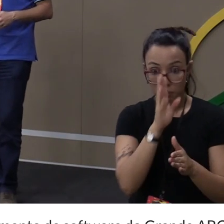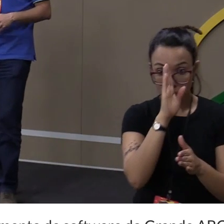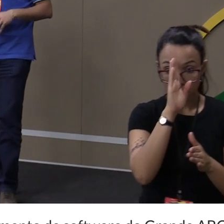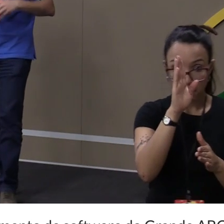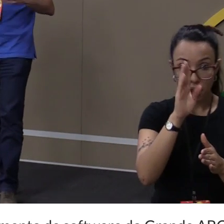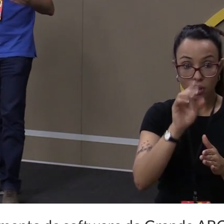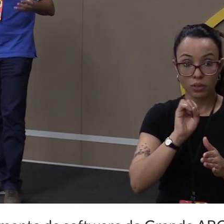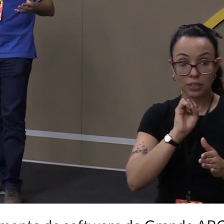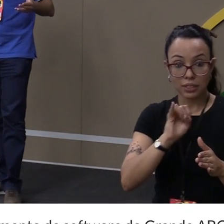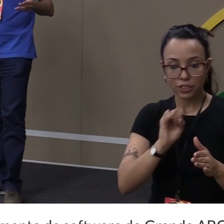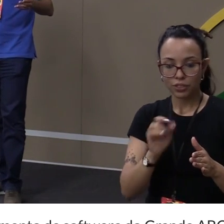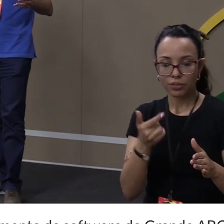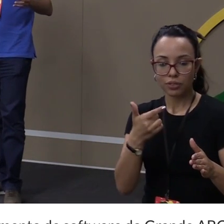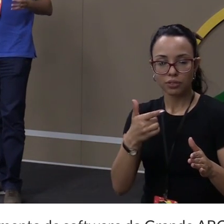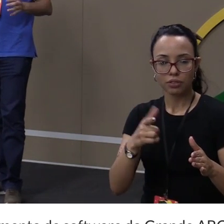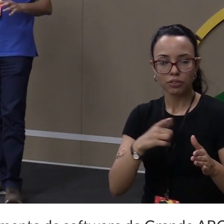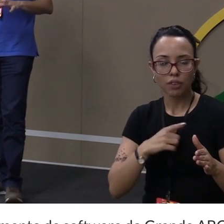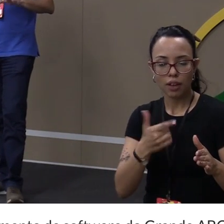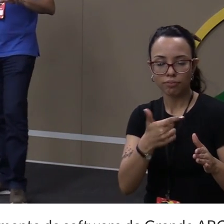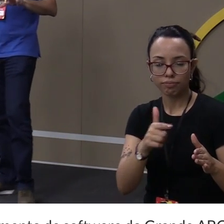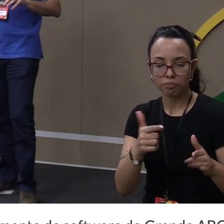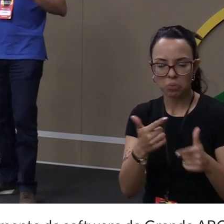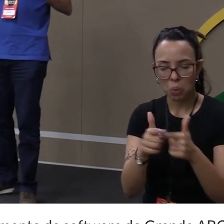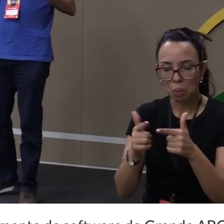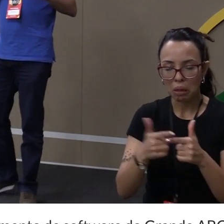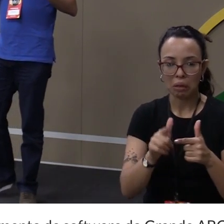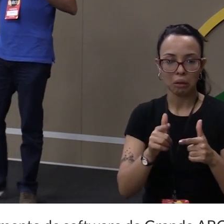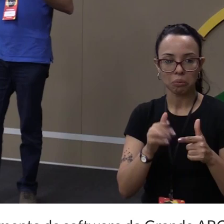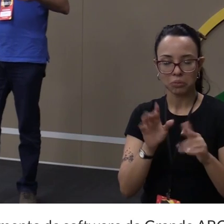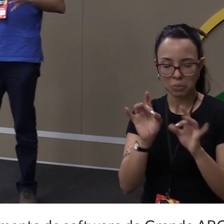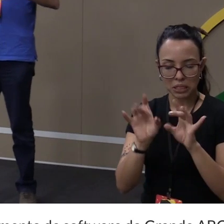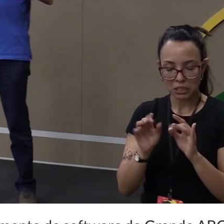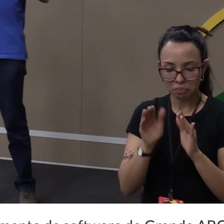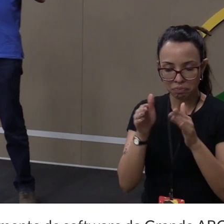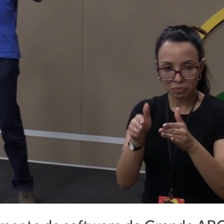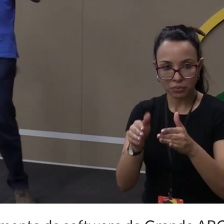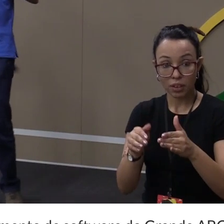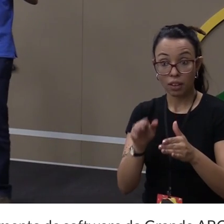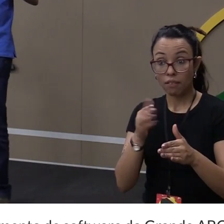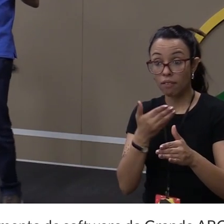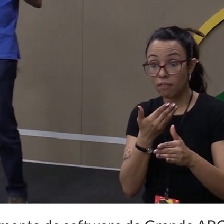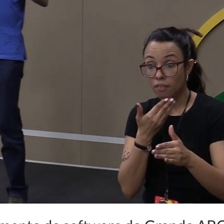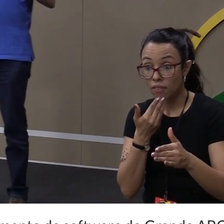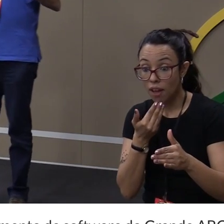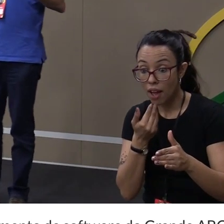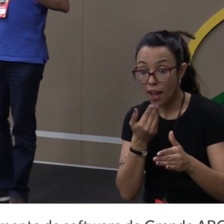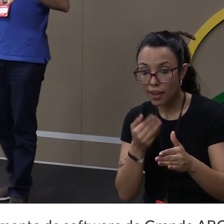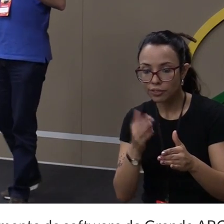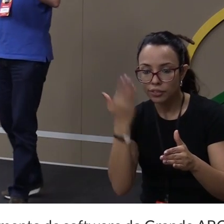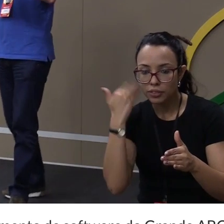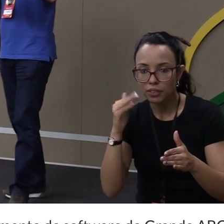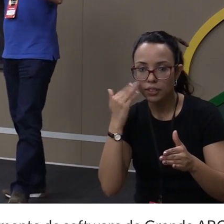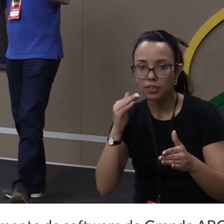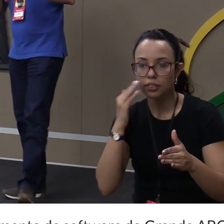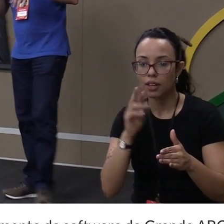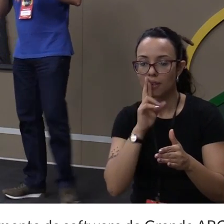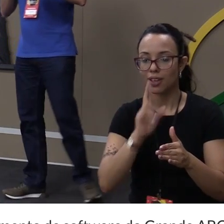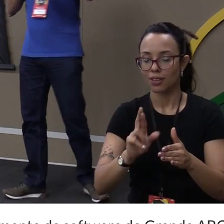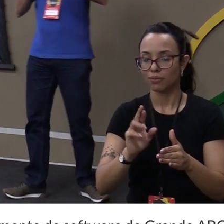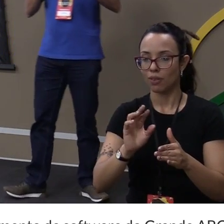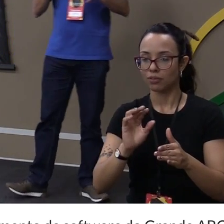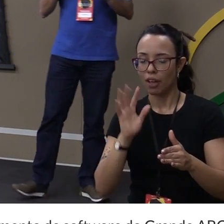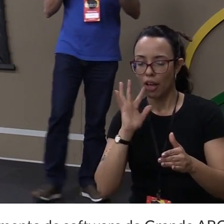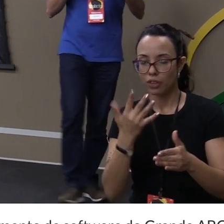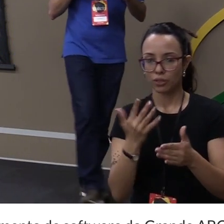particularidade no seu processo, ele te ajuda, é fácil de você estendê-lo, para você atuar